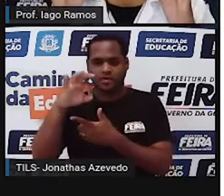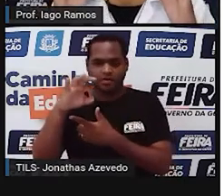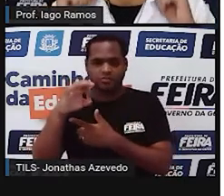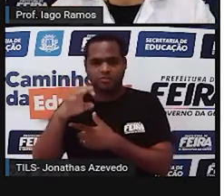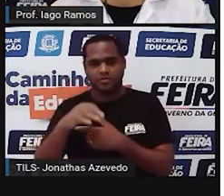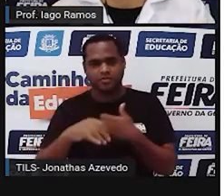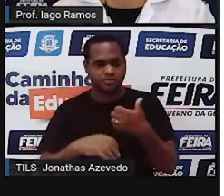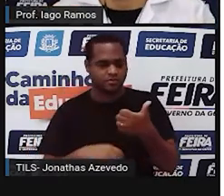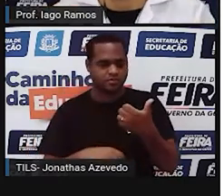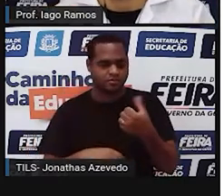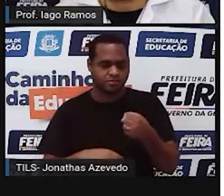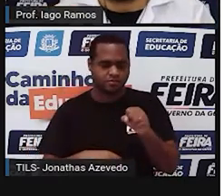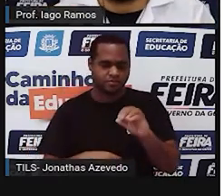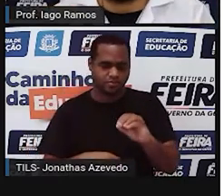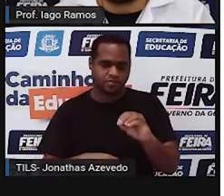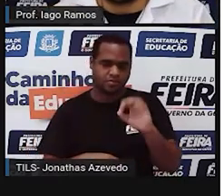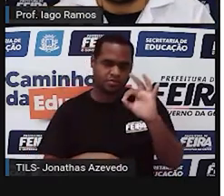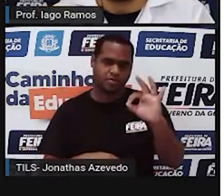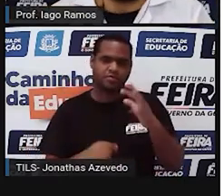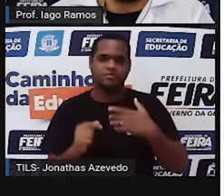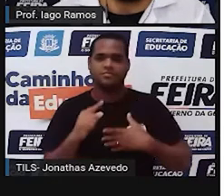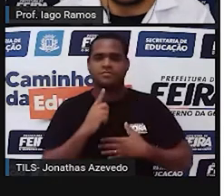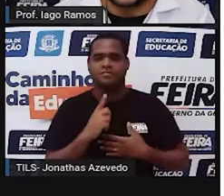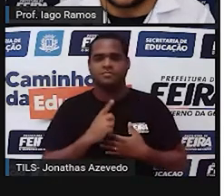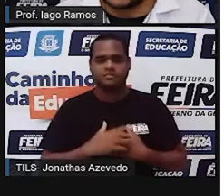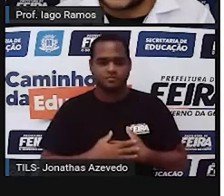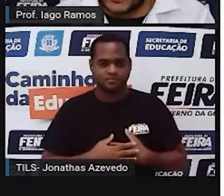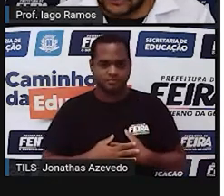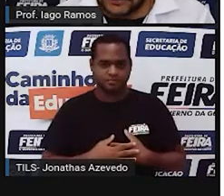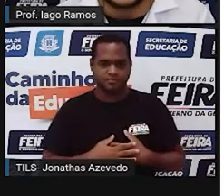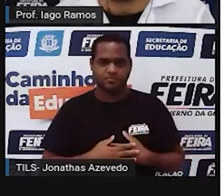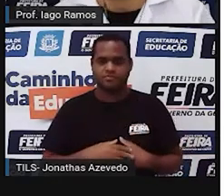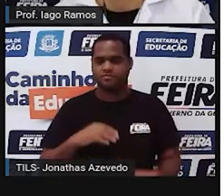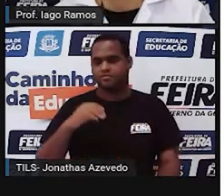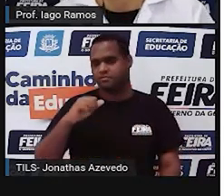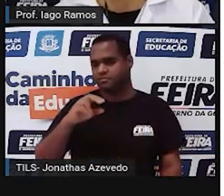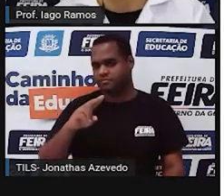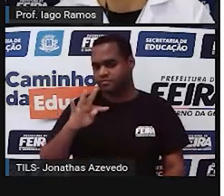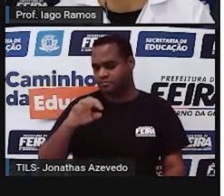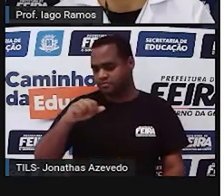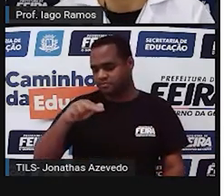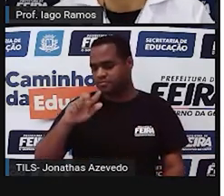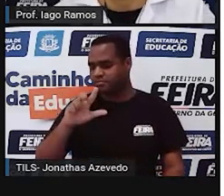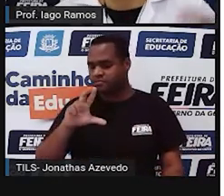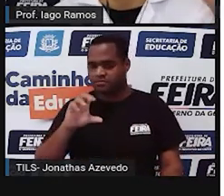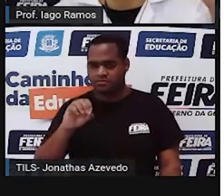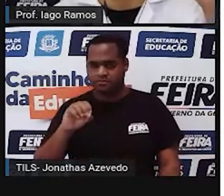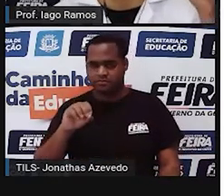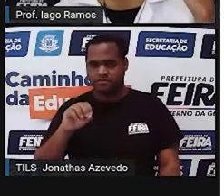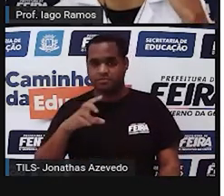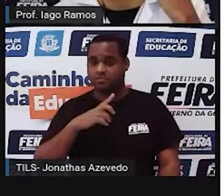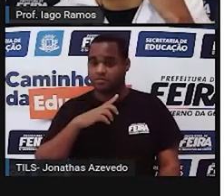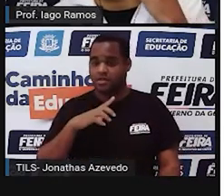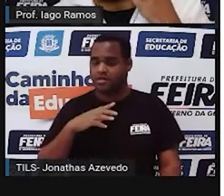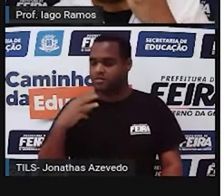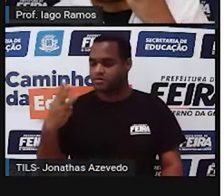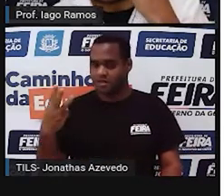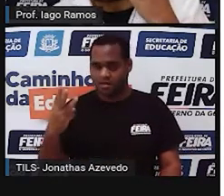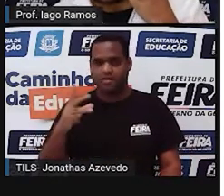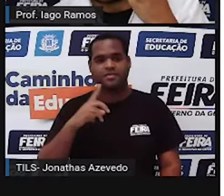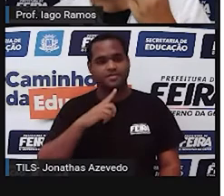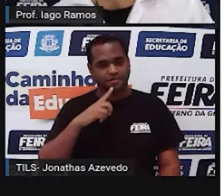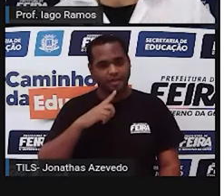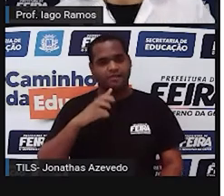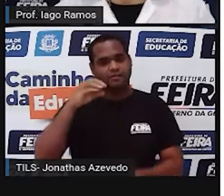180 graus. E o acutângulo é aquele triângulo que tem os três ângulos